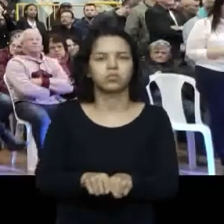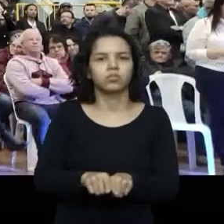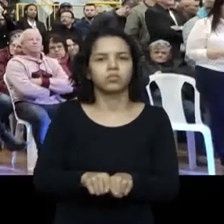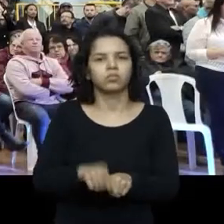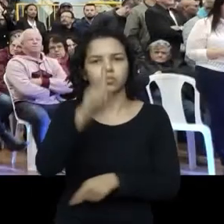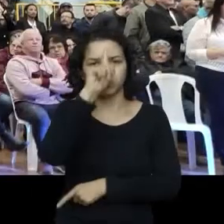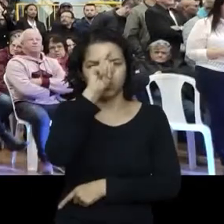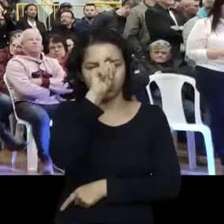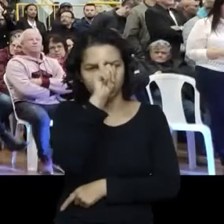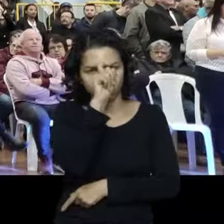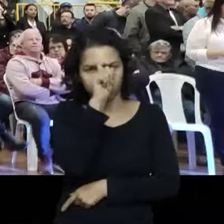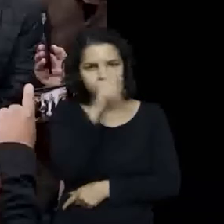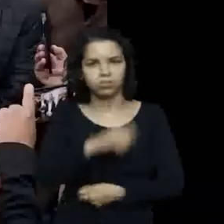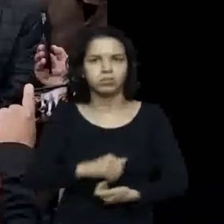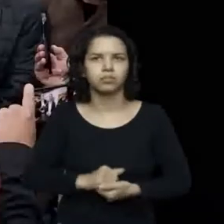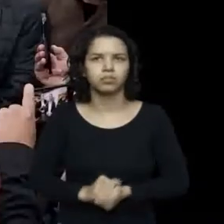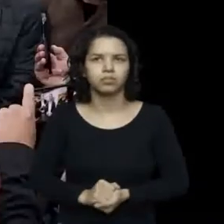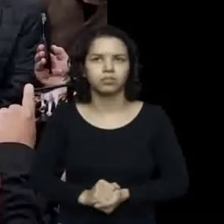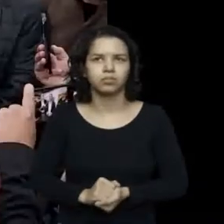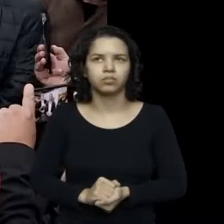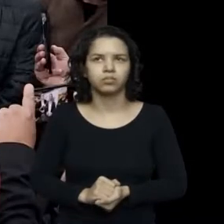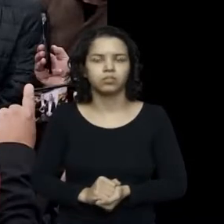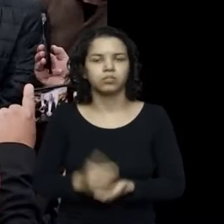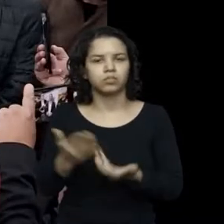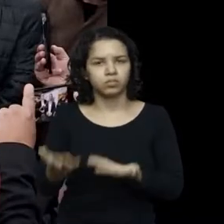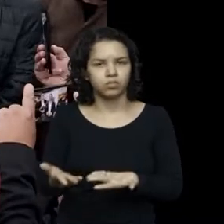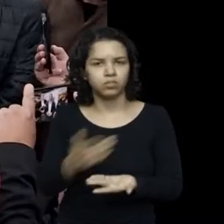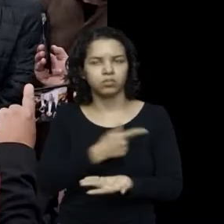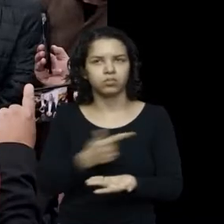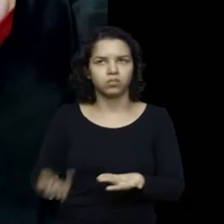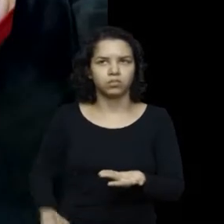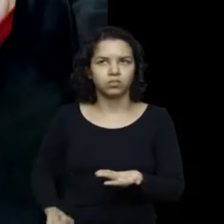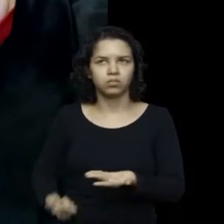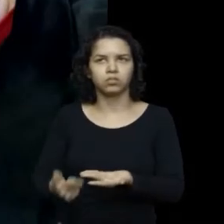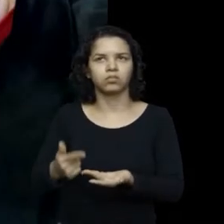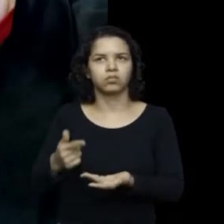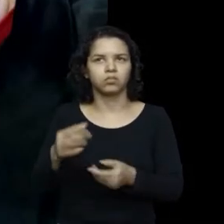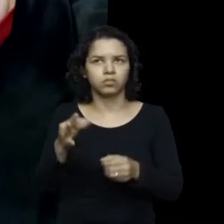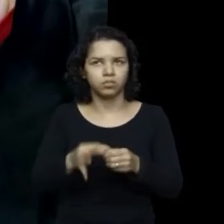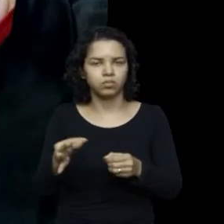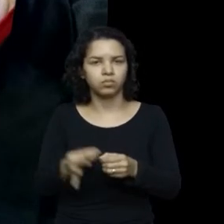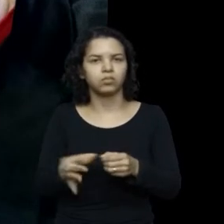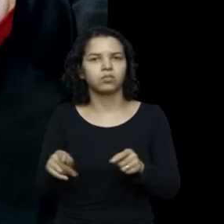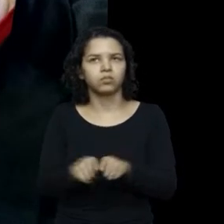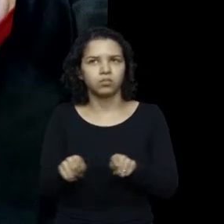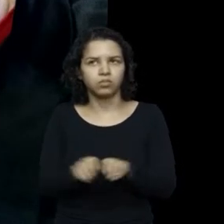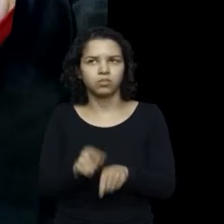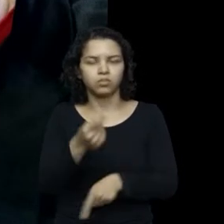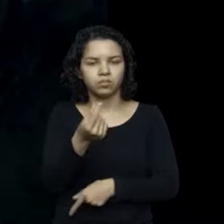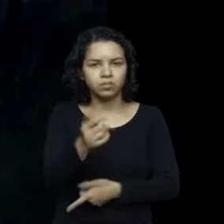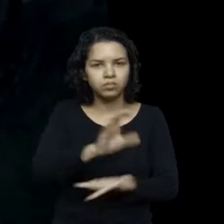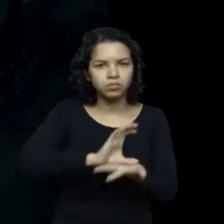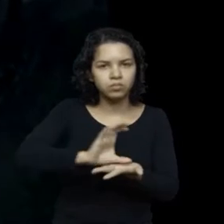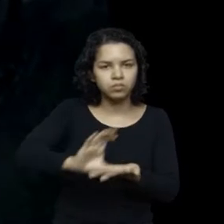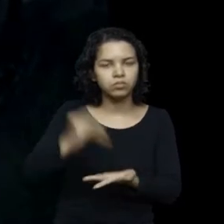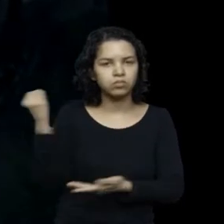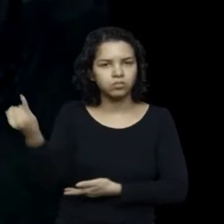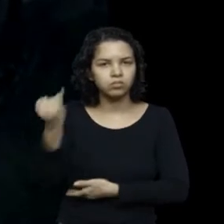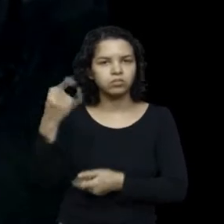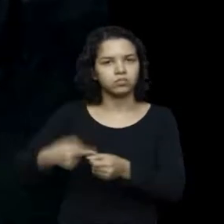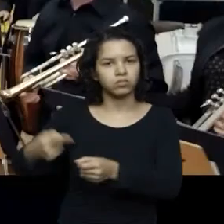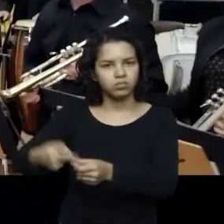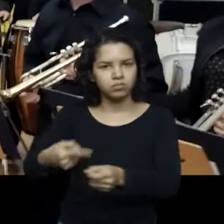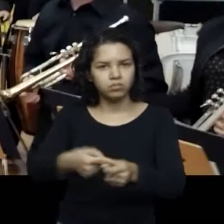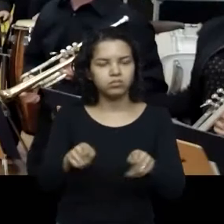presença do governo do Estado em Timbó, Ascurra, e Benedito Novo, com repasse de recursos importantíssimos para esses municípios também.